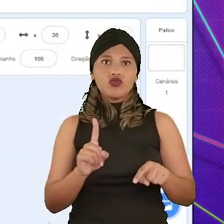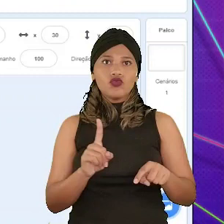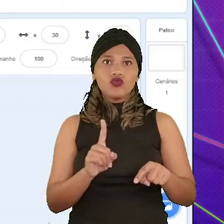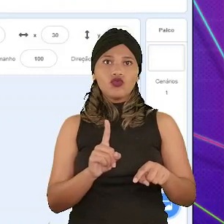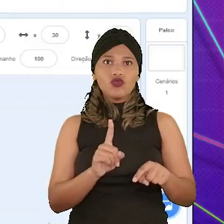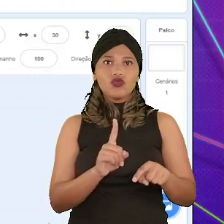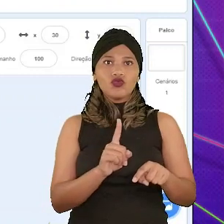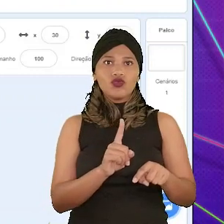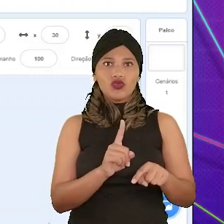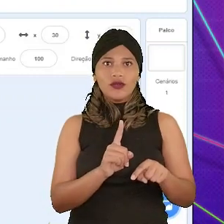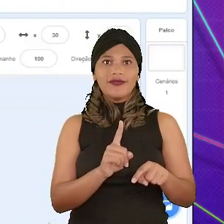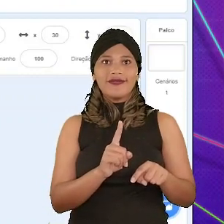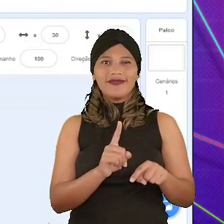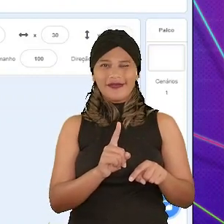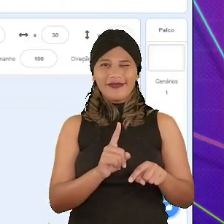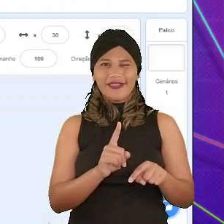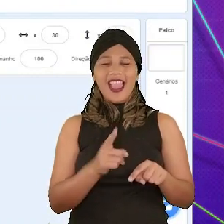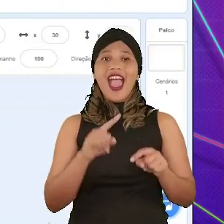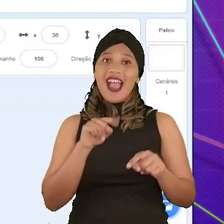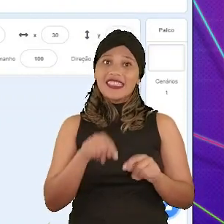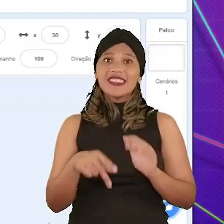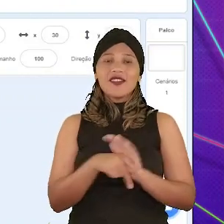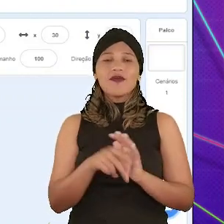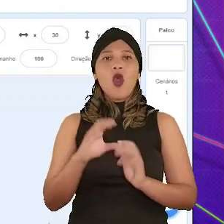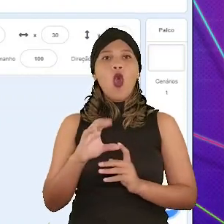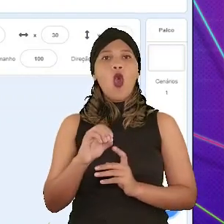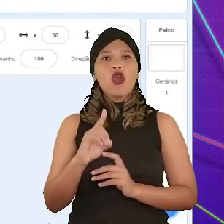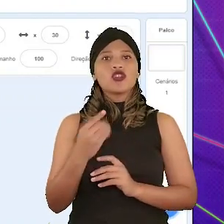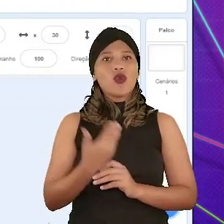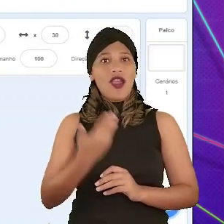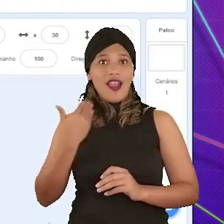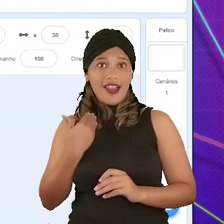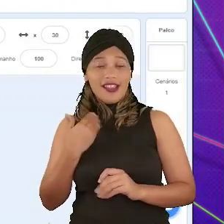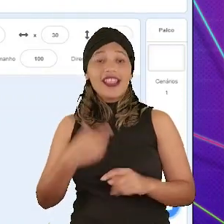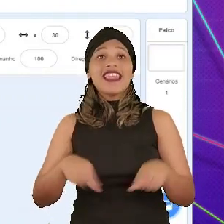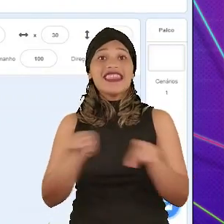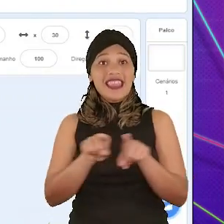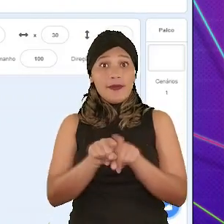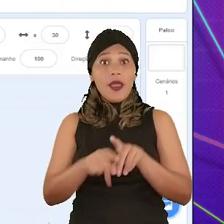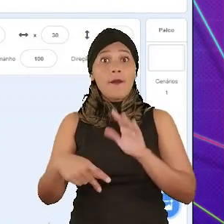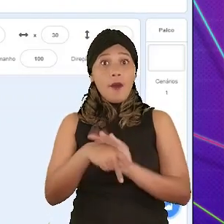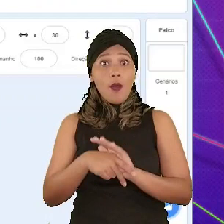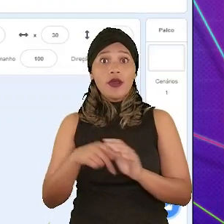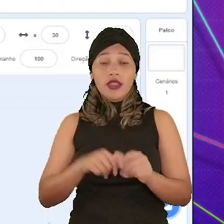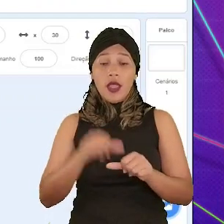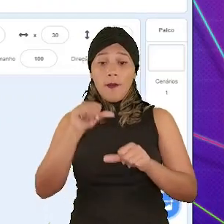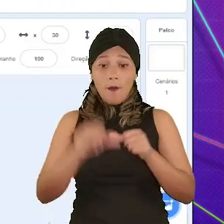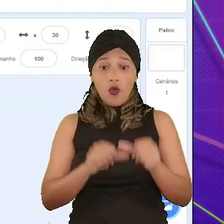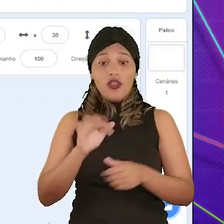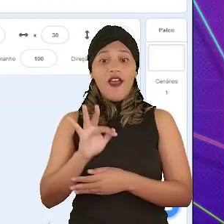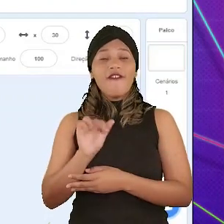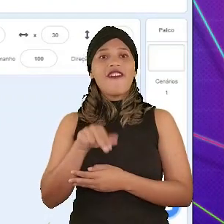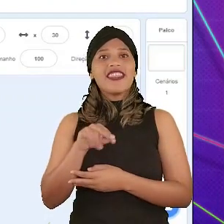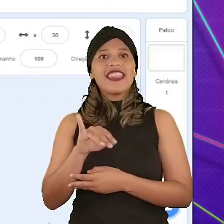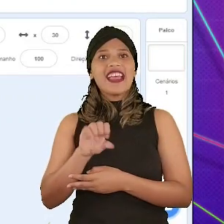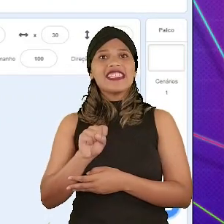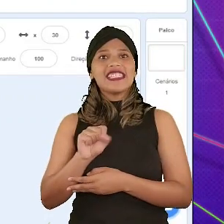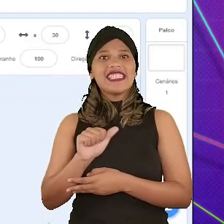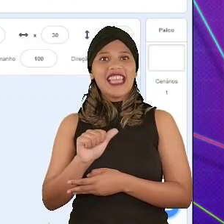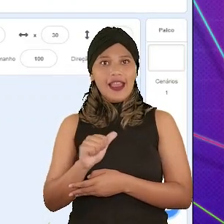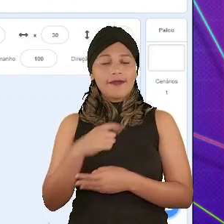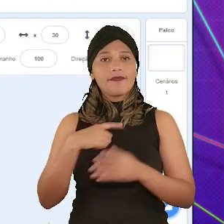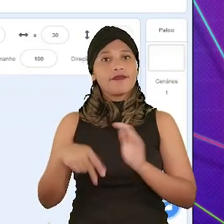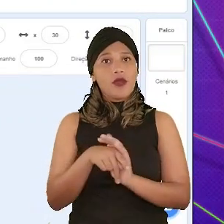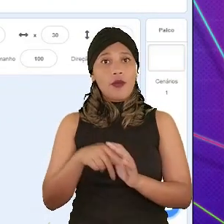acontecer o esperado. E enquanto estivermos arrastando o personagem para o lado, como o código anterior fazia, também estaremos trocando a fantasia dele,